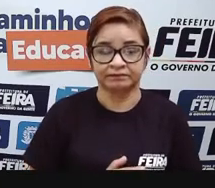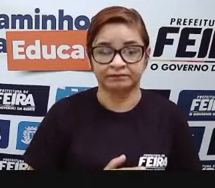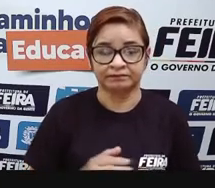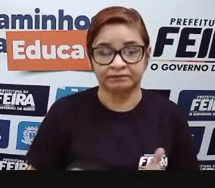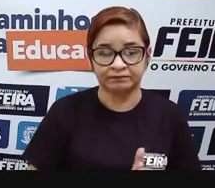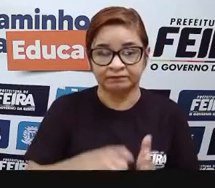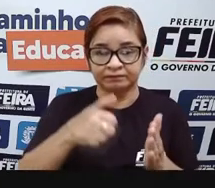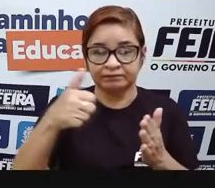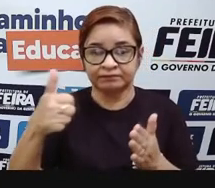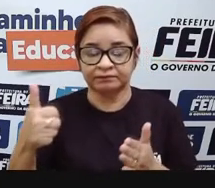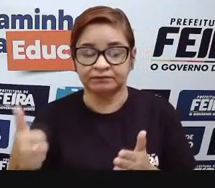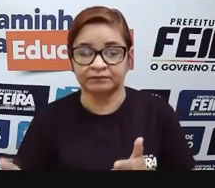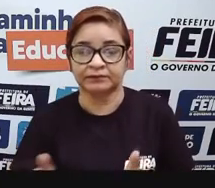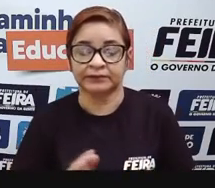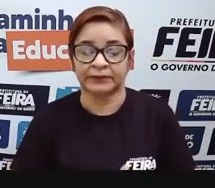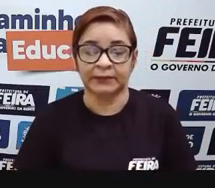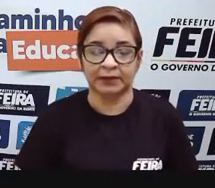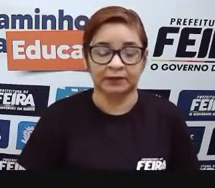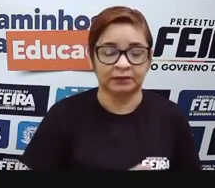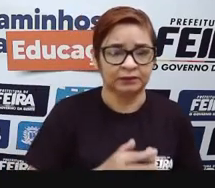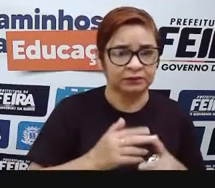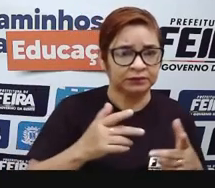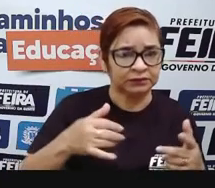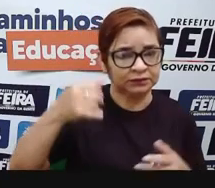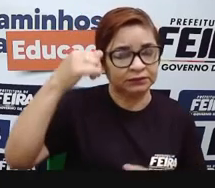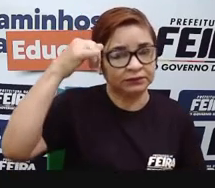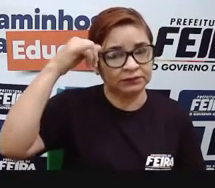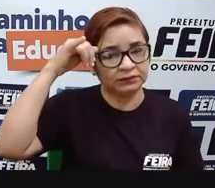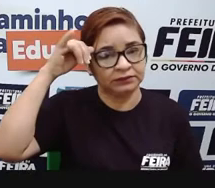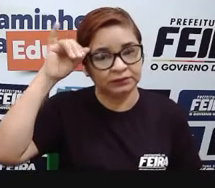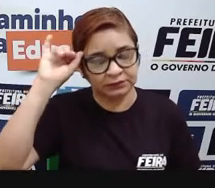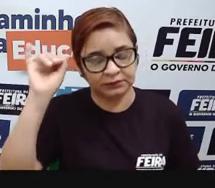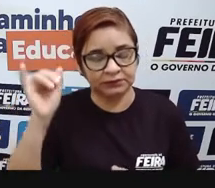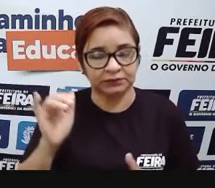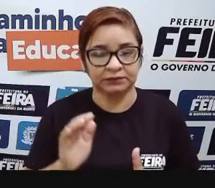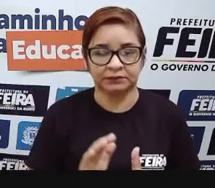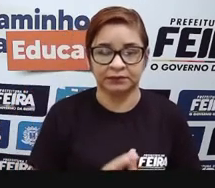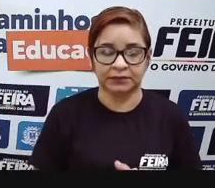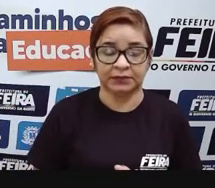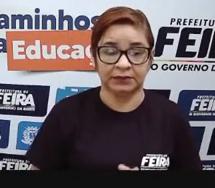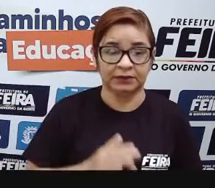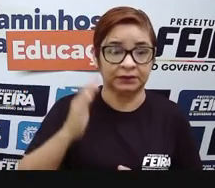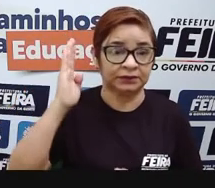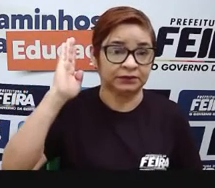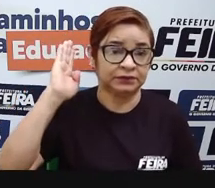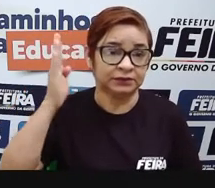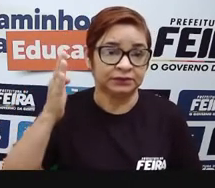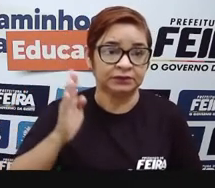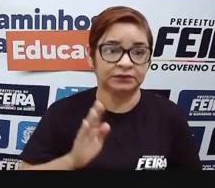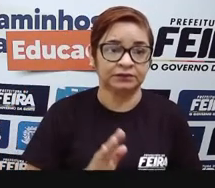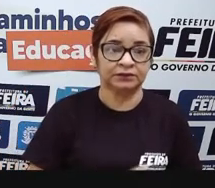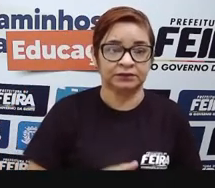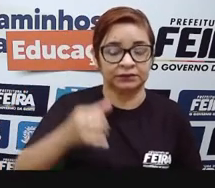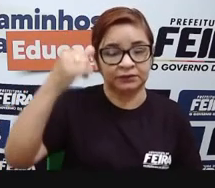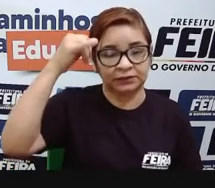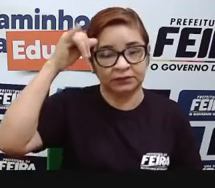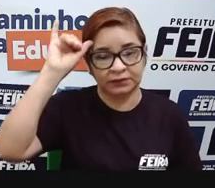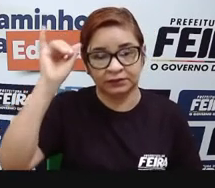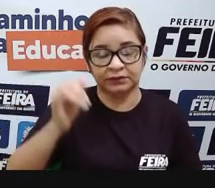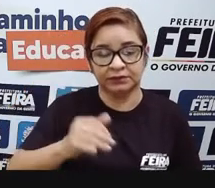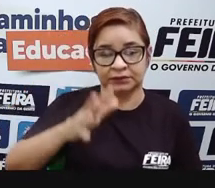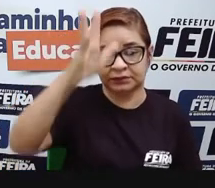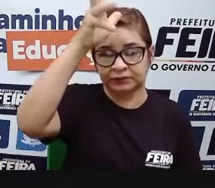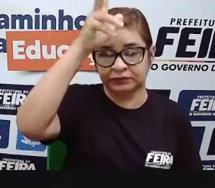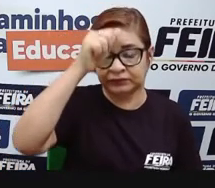criação de assinos, equinos e coelhos na segunda posição. A cidade também é grande produtora de frango, de leite, de